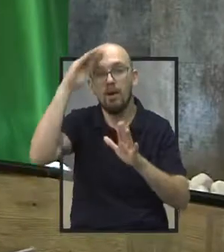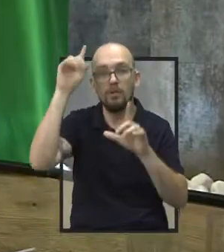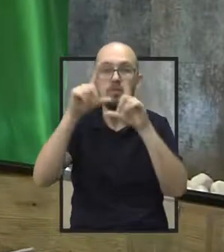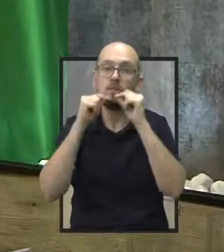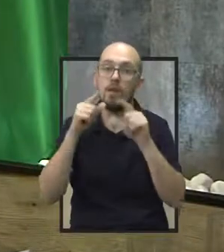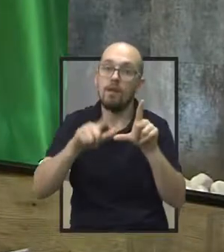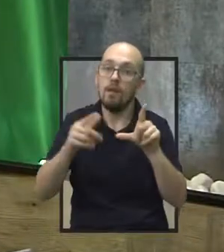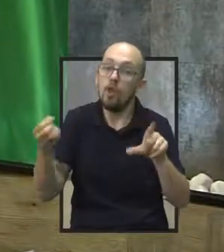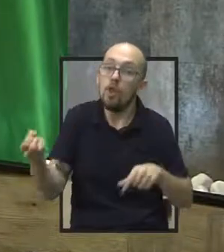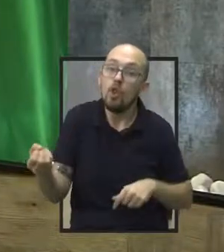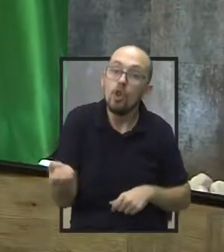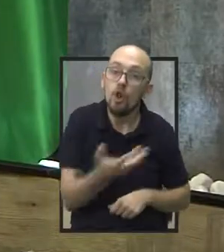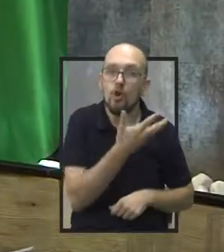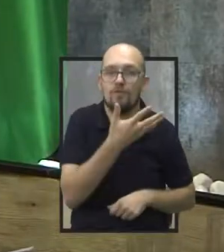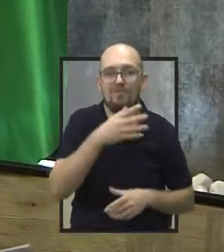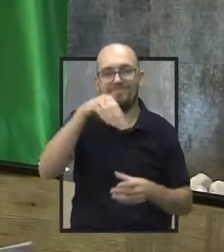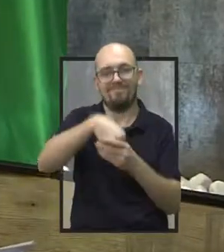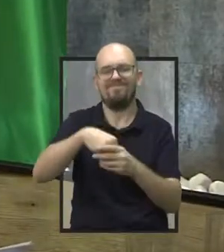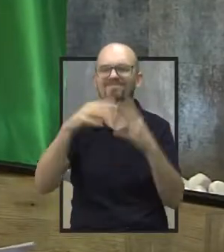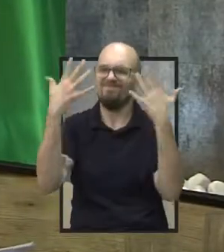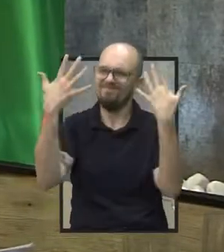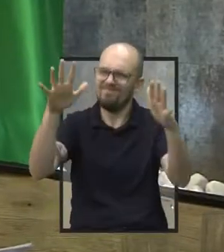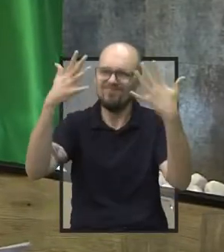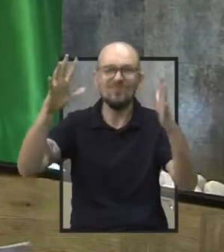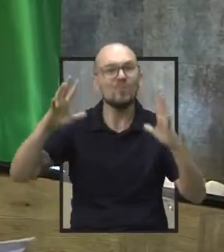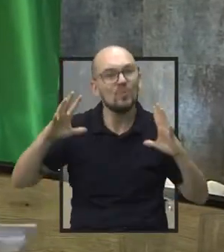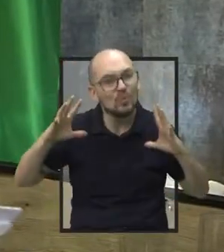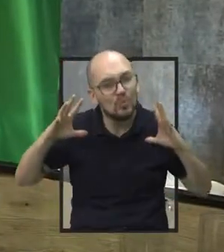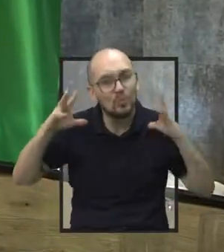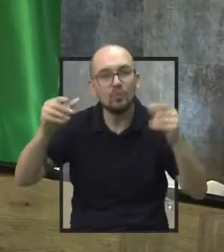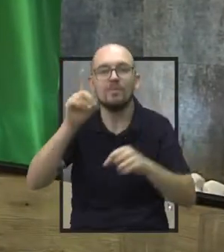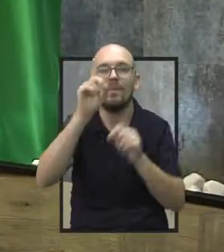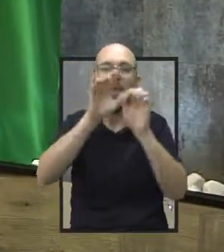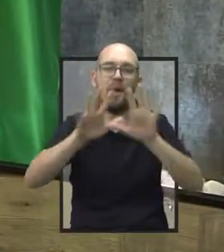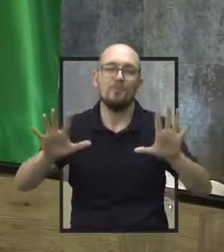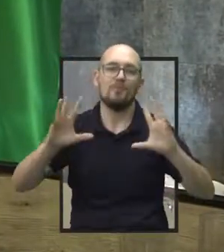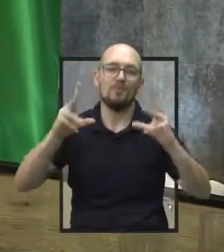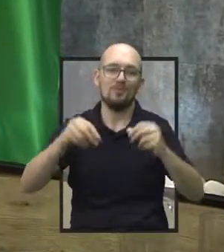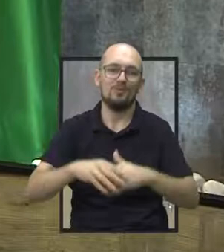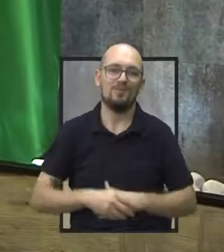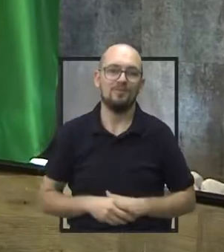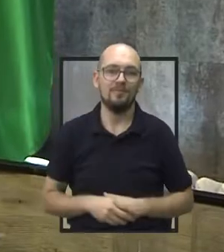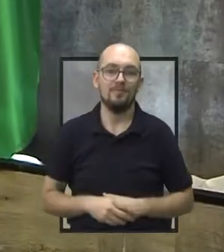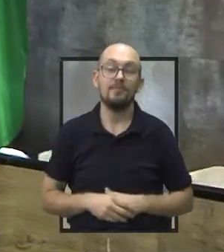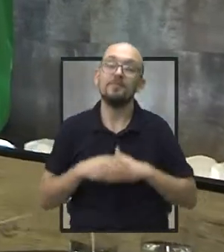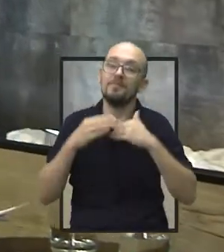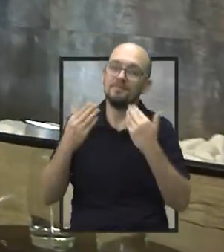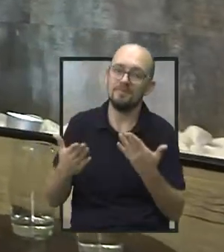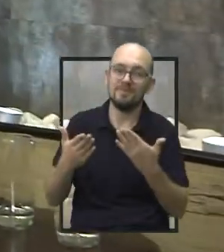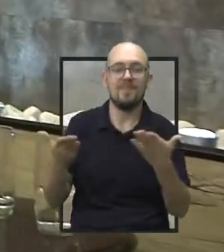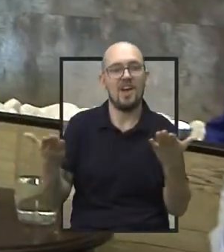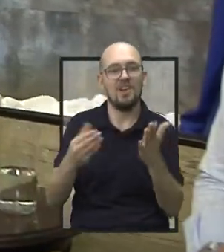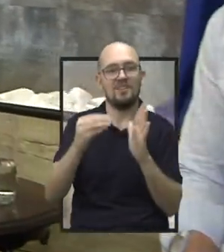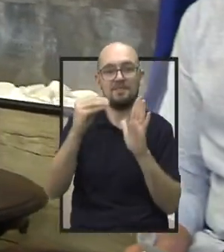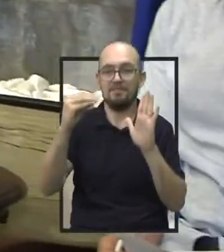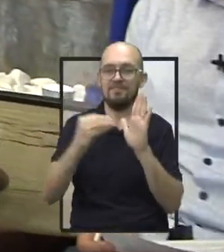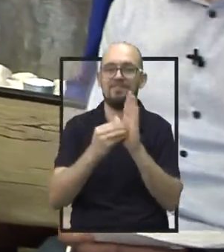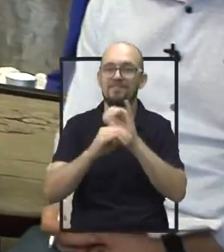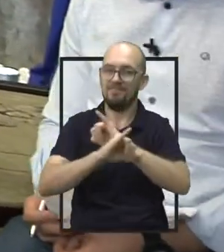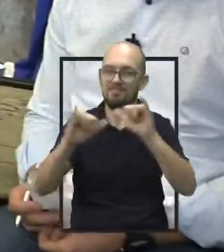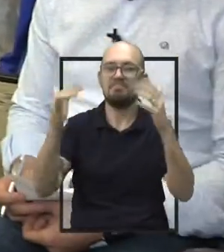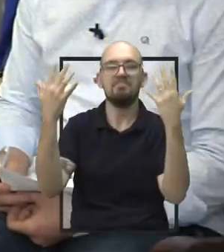os mais novos membros da Academia. Parabéns a todos vocês, que Deus abençoe a todos. É, fica aqui o nosso registro também,